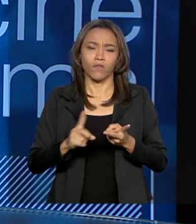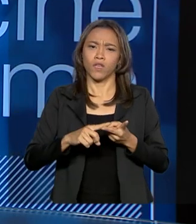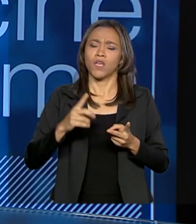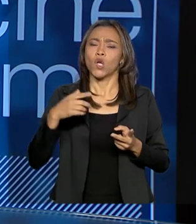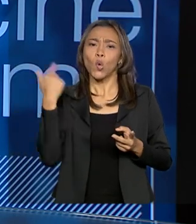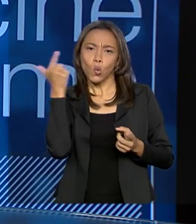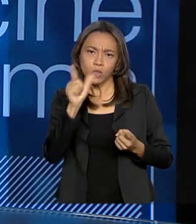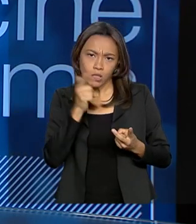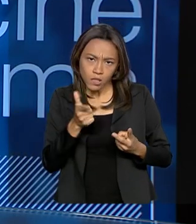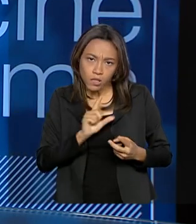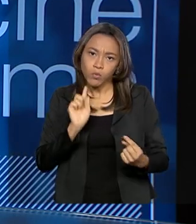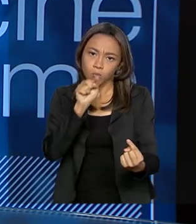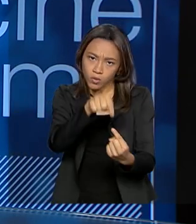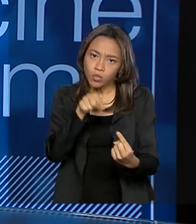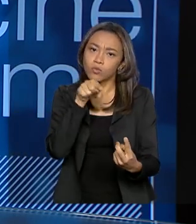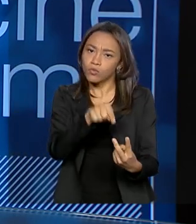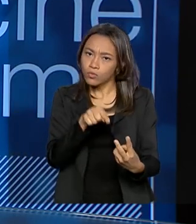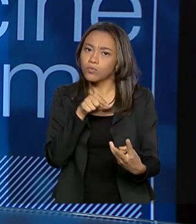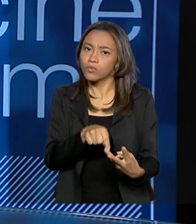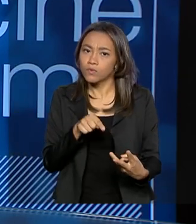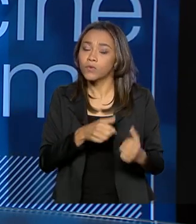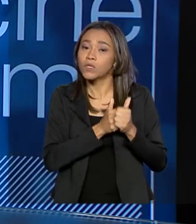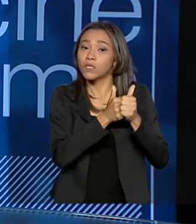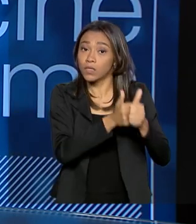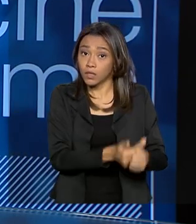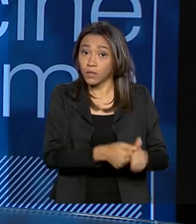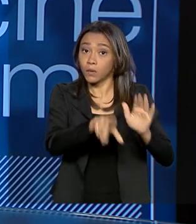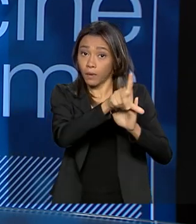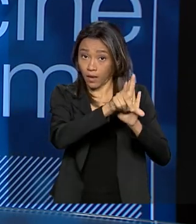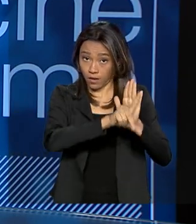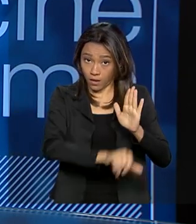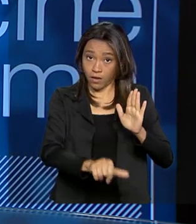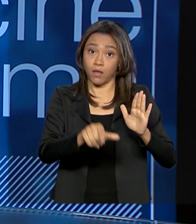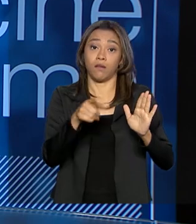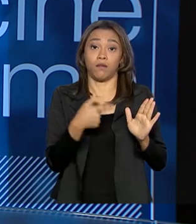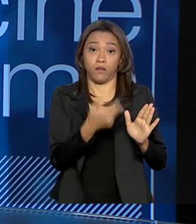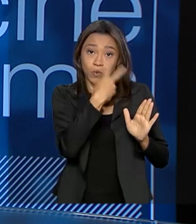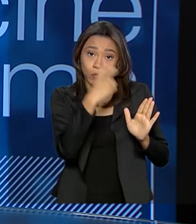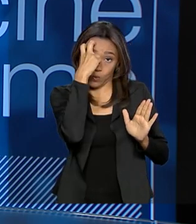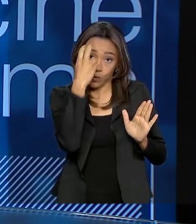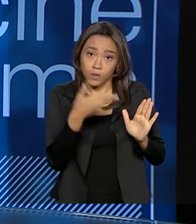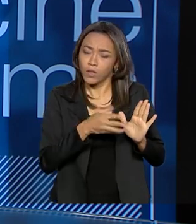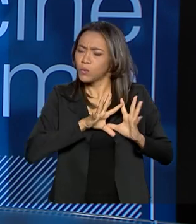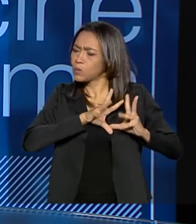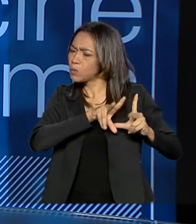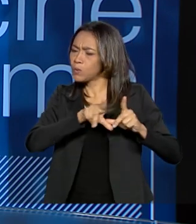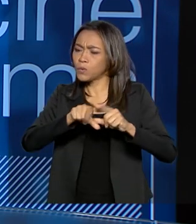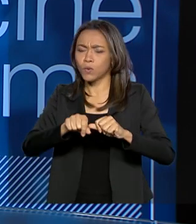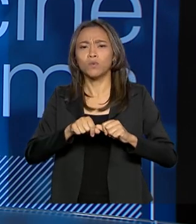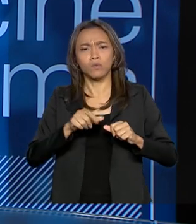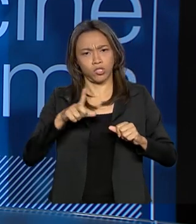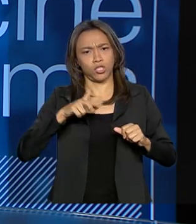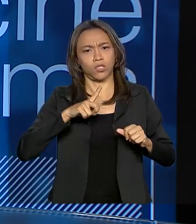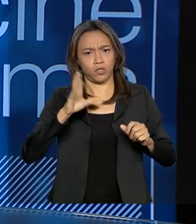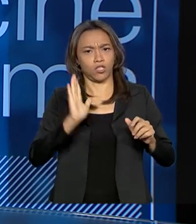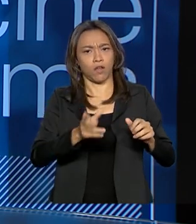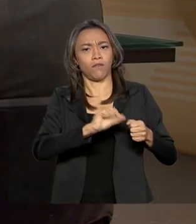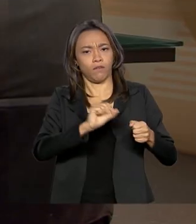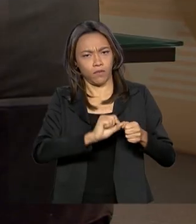as metas relativas à Lei Rouanet, por exemplo. Tudo o que tinha que ser feito foi realizado